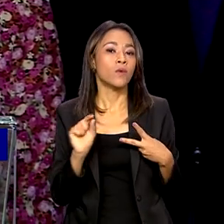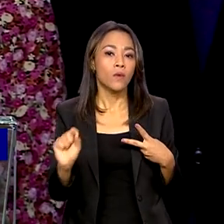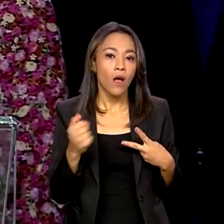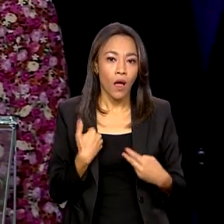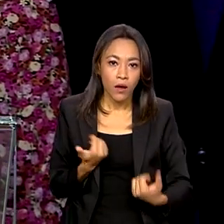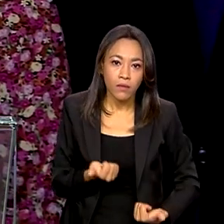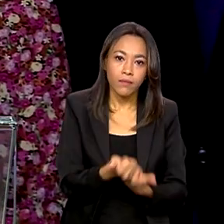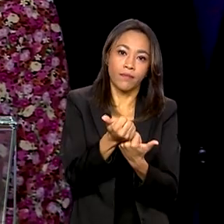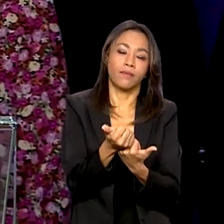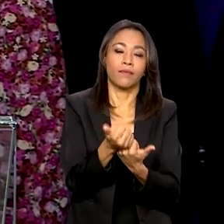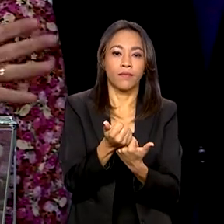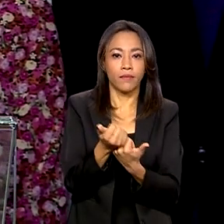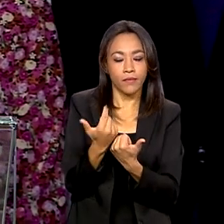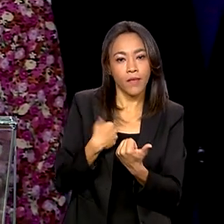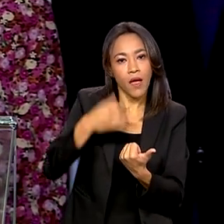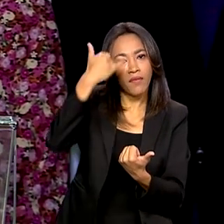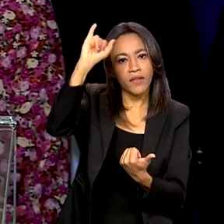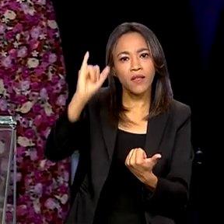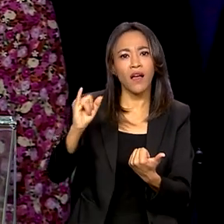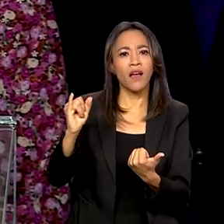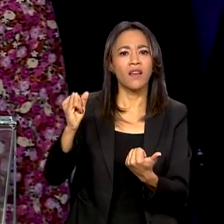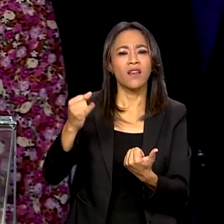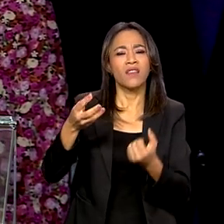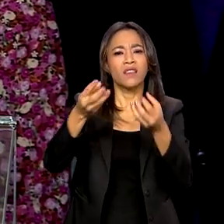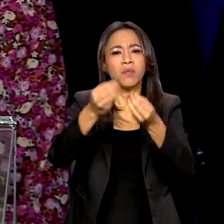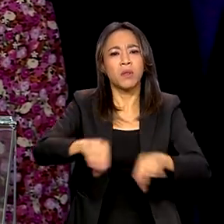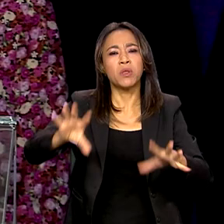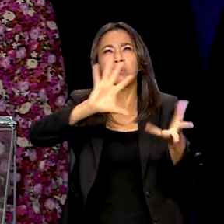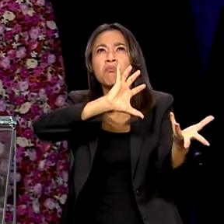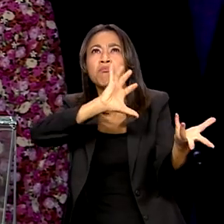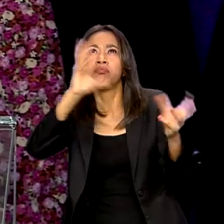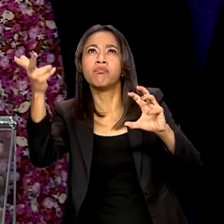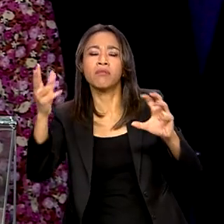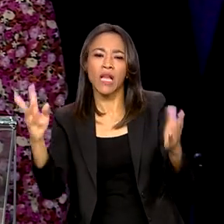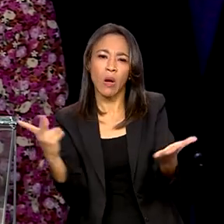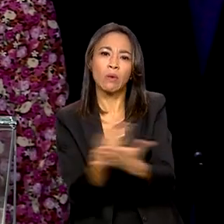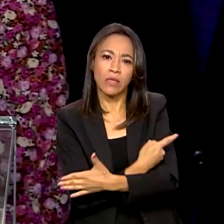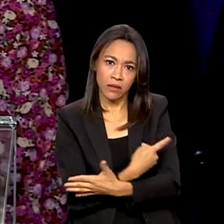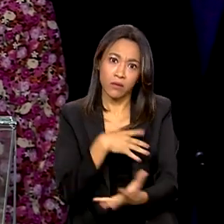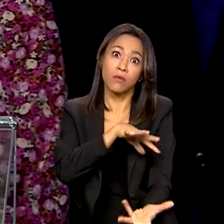para evitar essas mudanças climáticas que estão afetando o planeta.